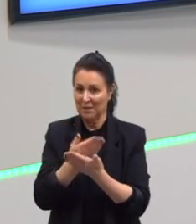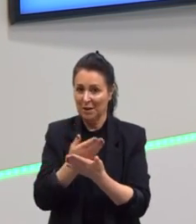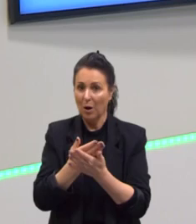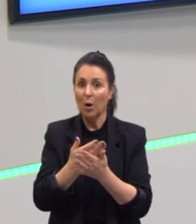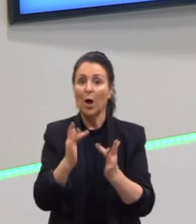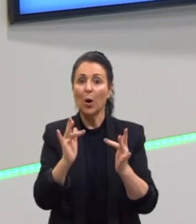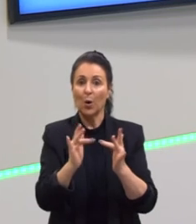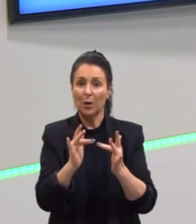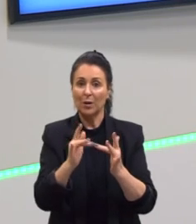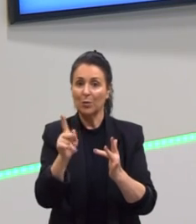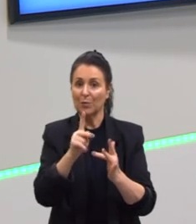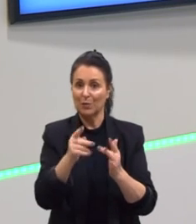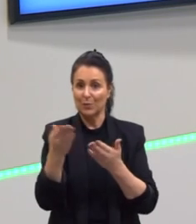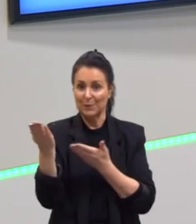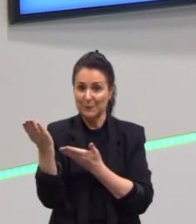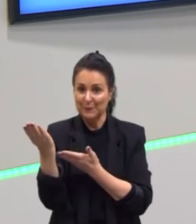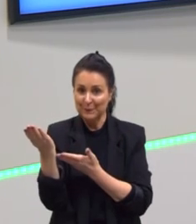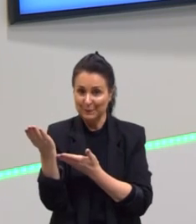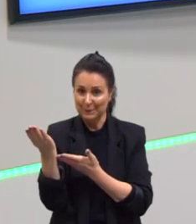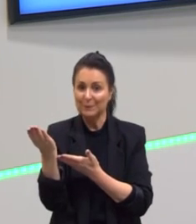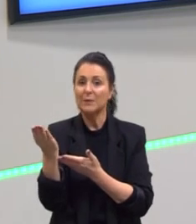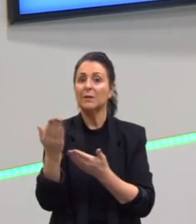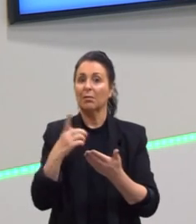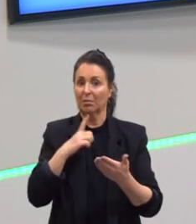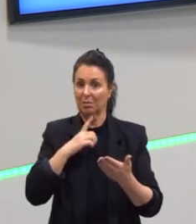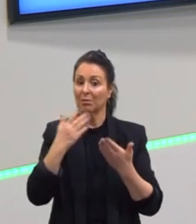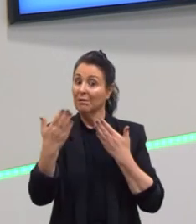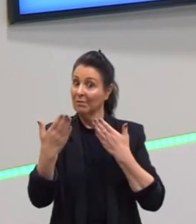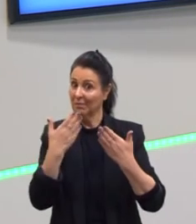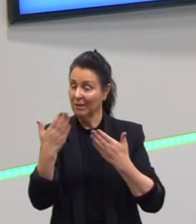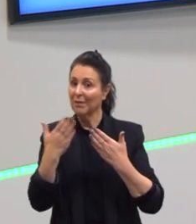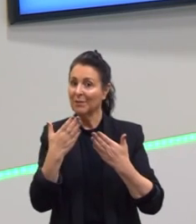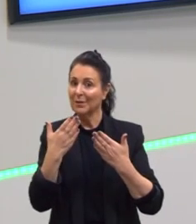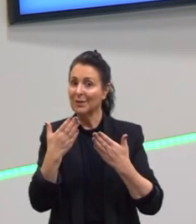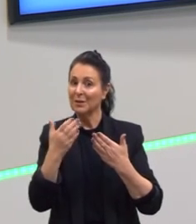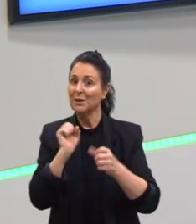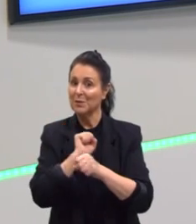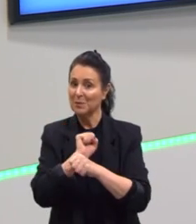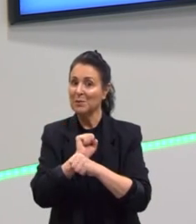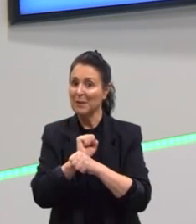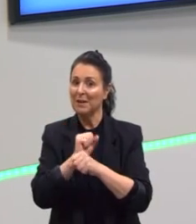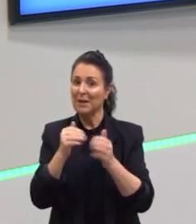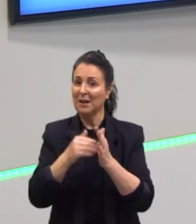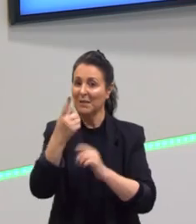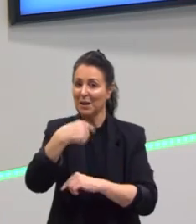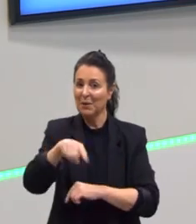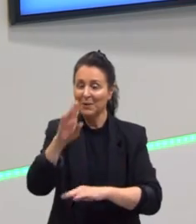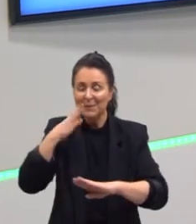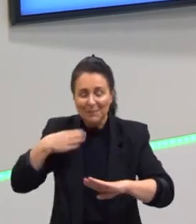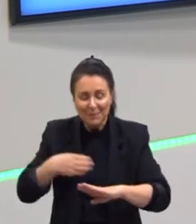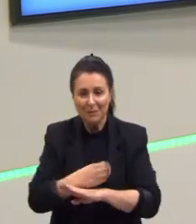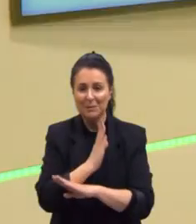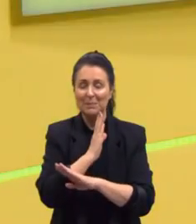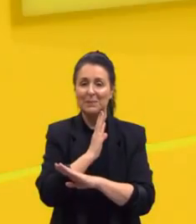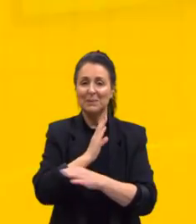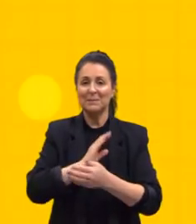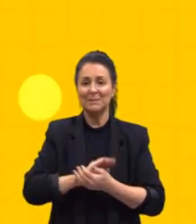os contatos se vocês quiserem tirar alguma dúvida conto com vocês então até a próxima partiu passar